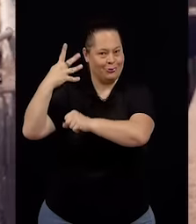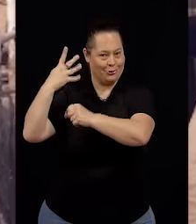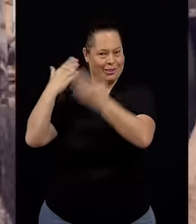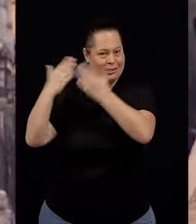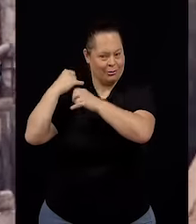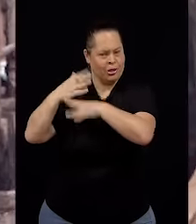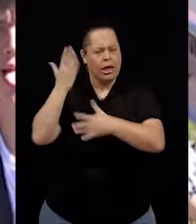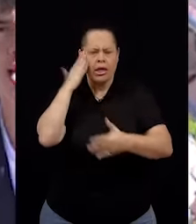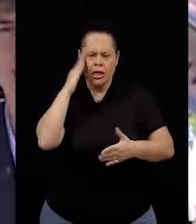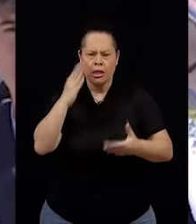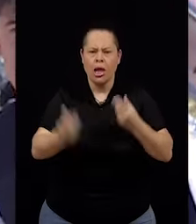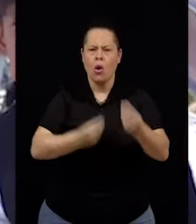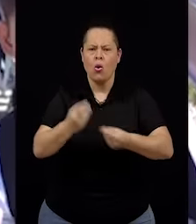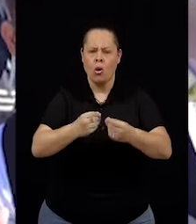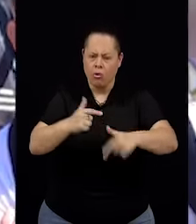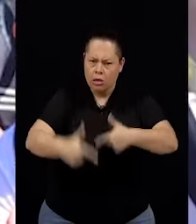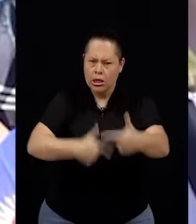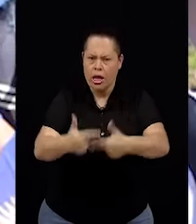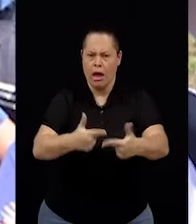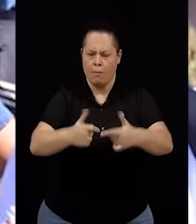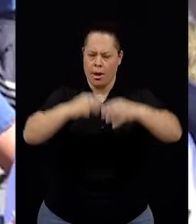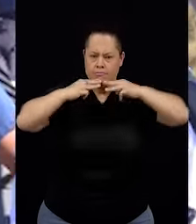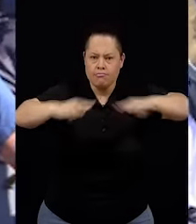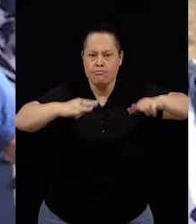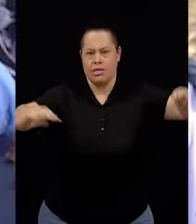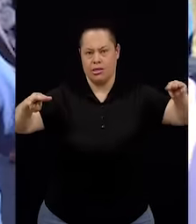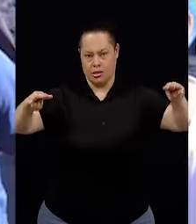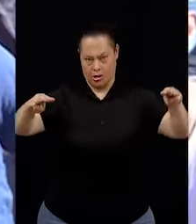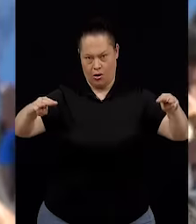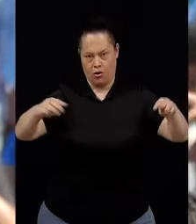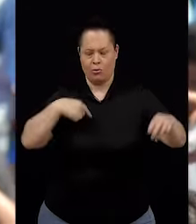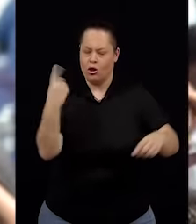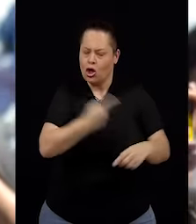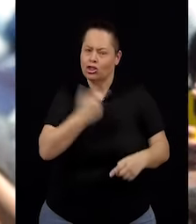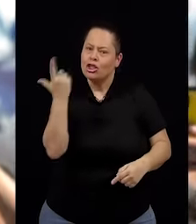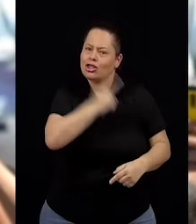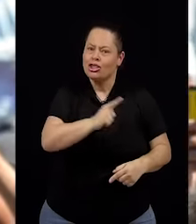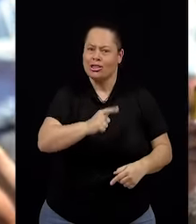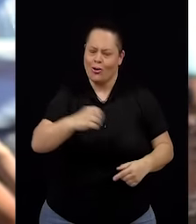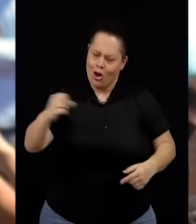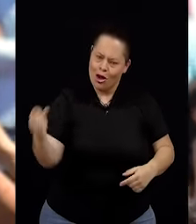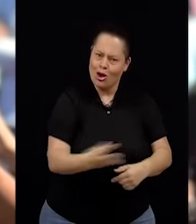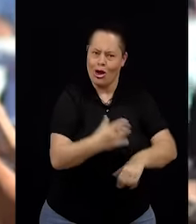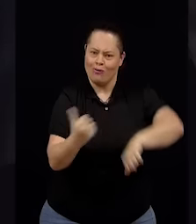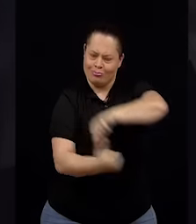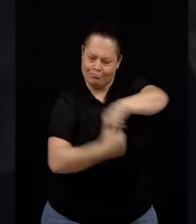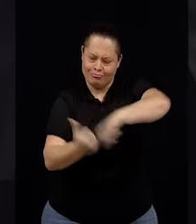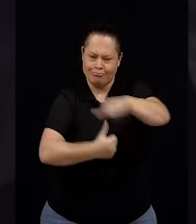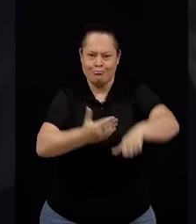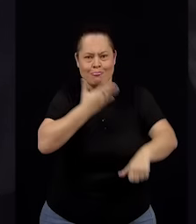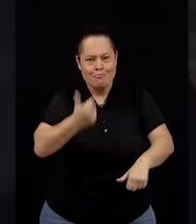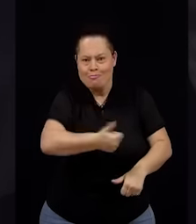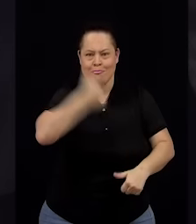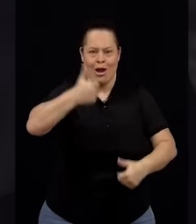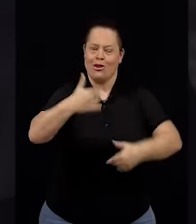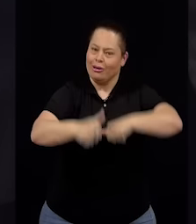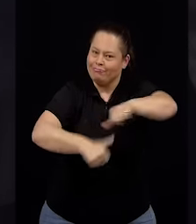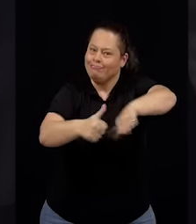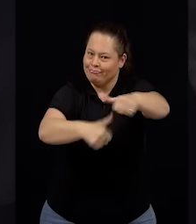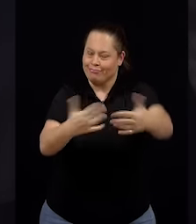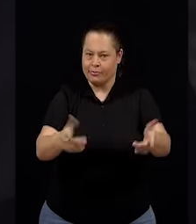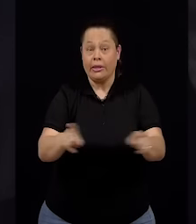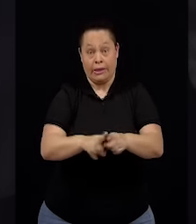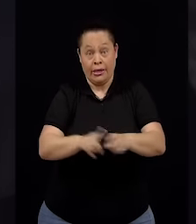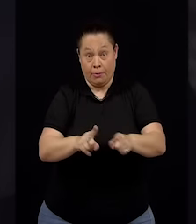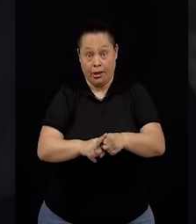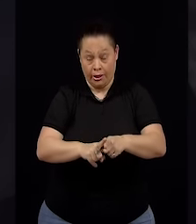missionária para encontrarmos caminhos de novas respostas. Somos nós, juntos,